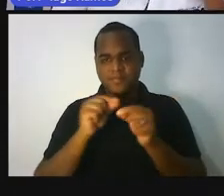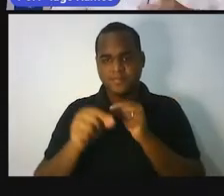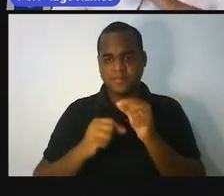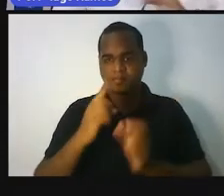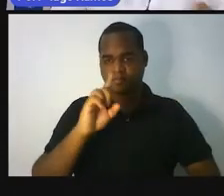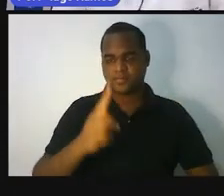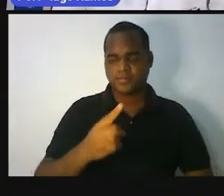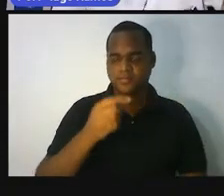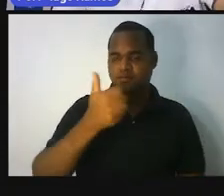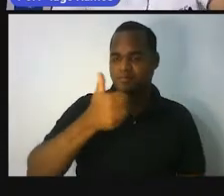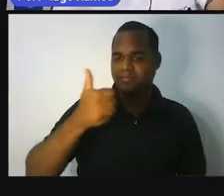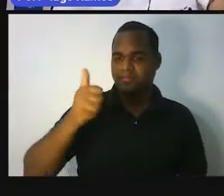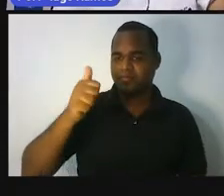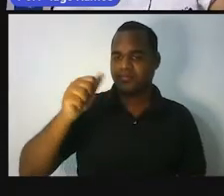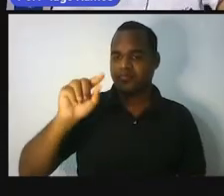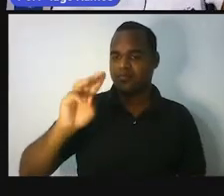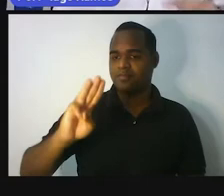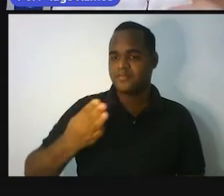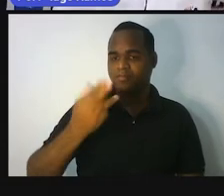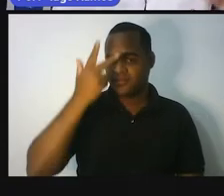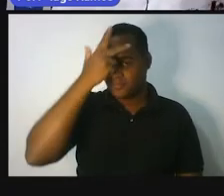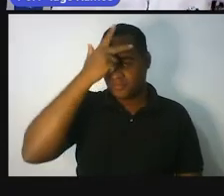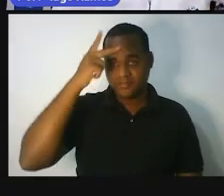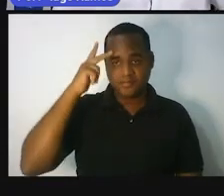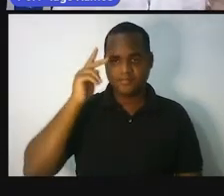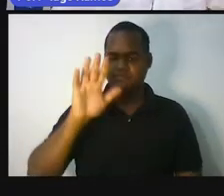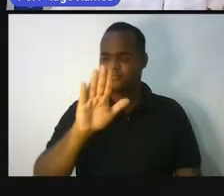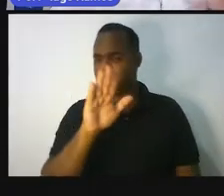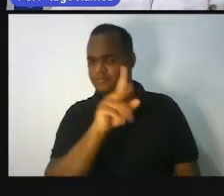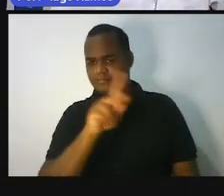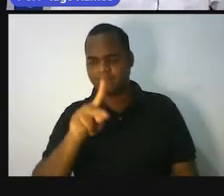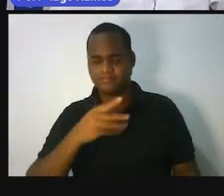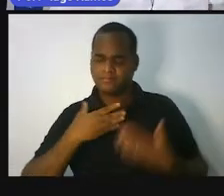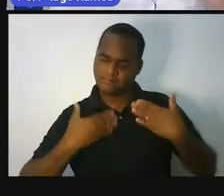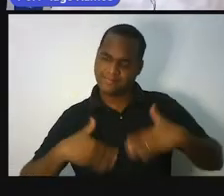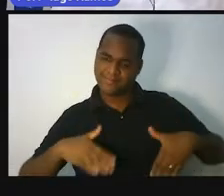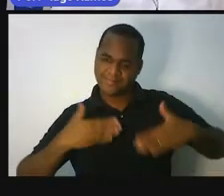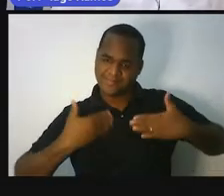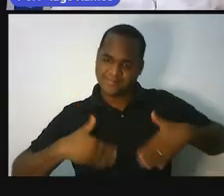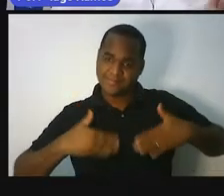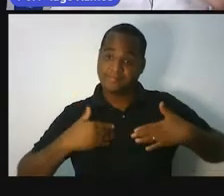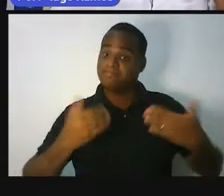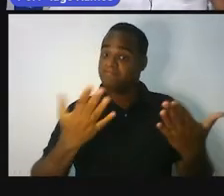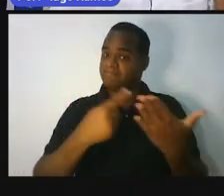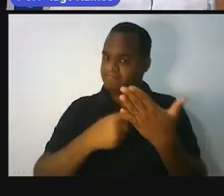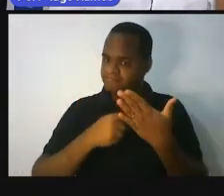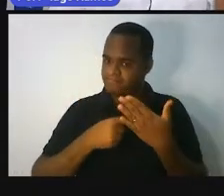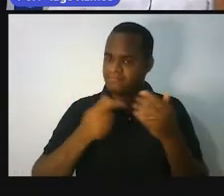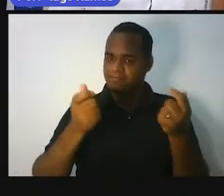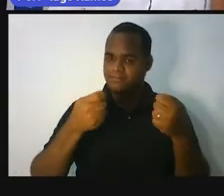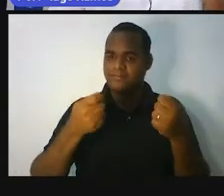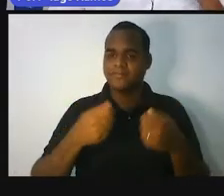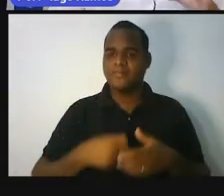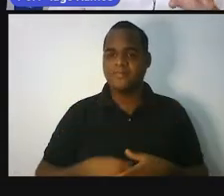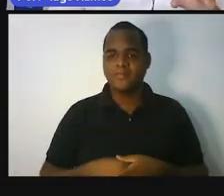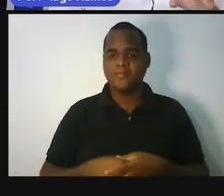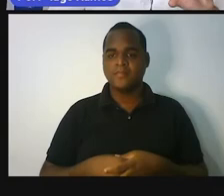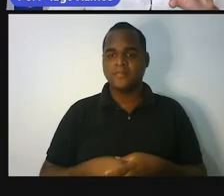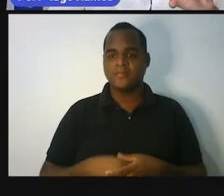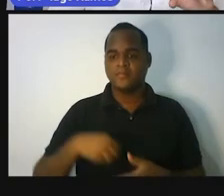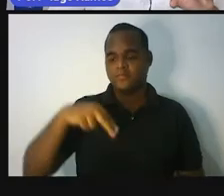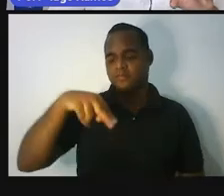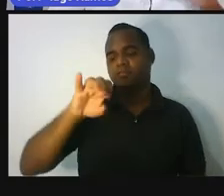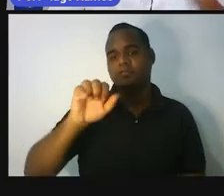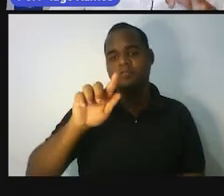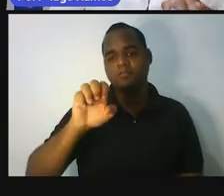.111 milhões de pessoas. Espera aí, professor. Devagar. Me ajude aí. Nigéria.